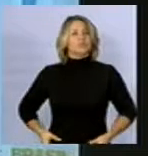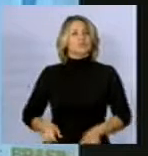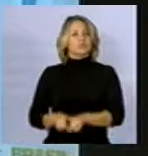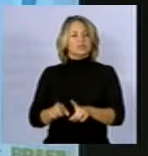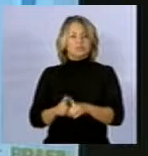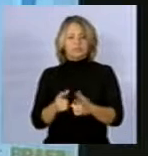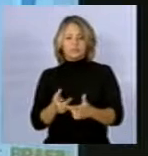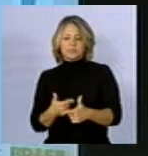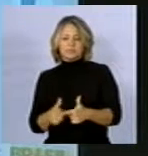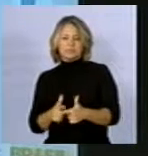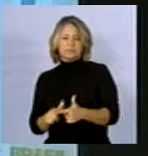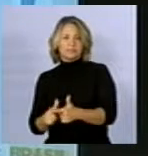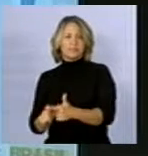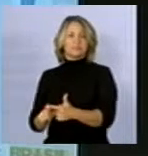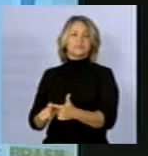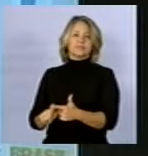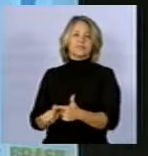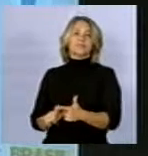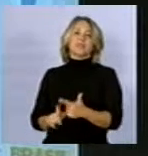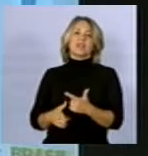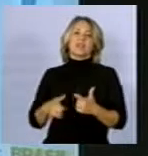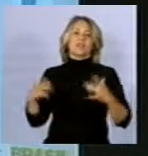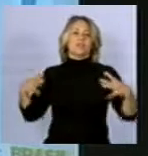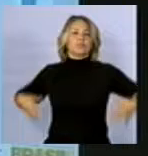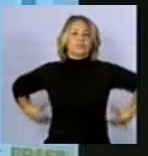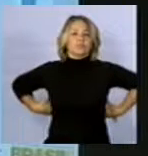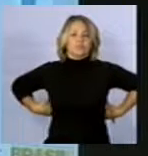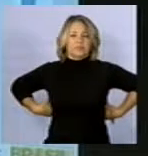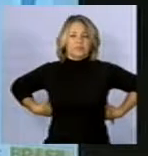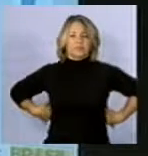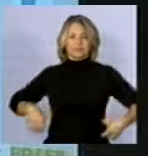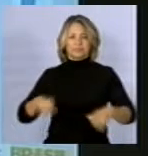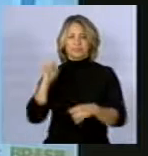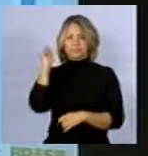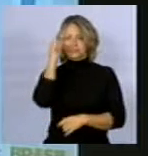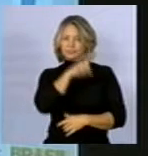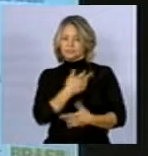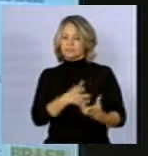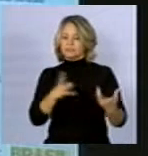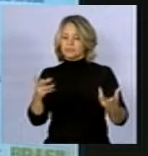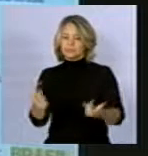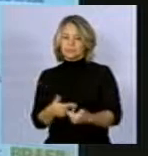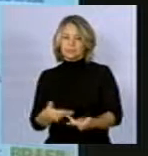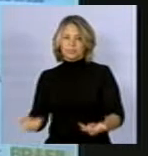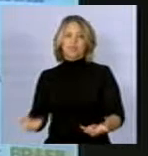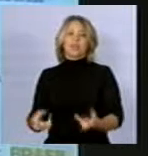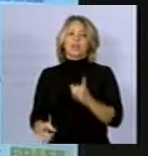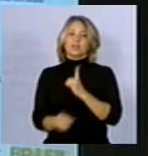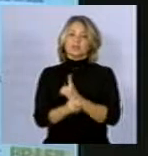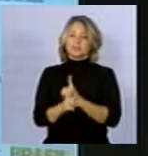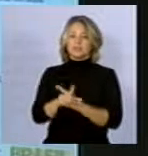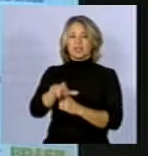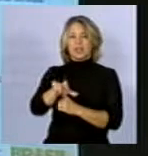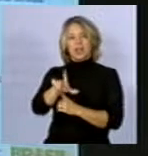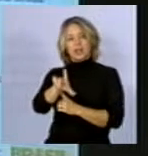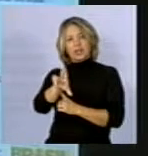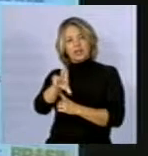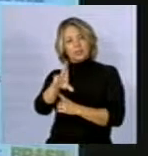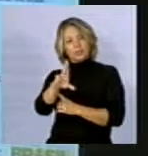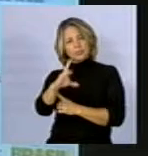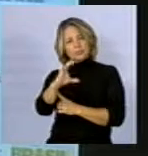glândula tireoide e pulmão. E a gente encontra aqui as leucemias. Em crianças,